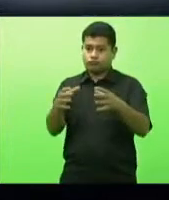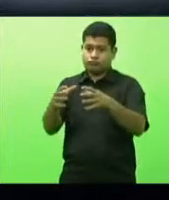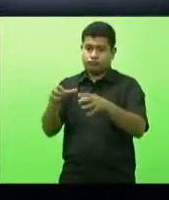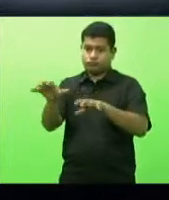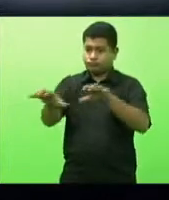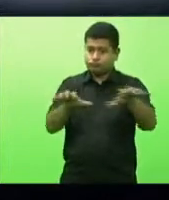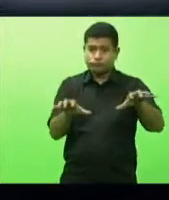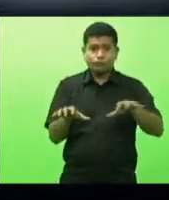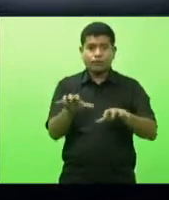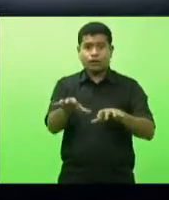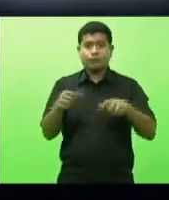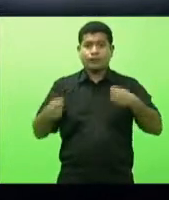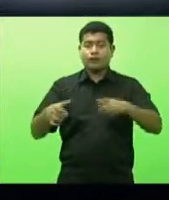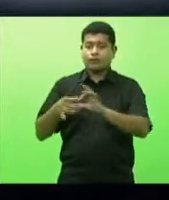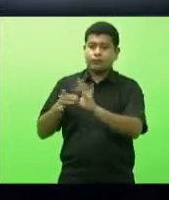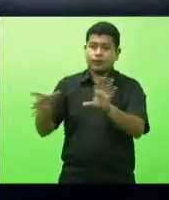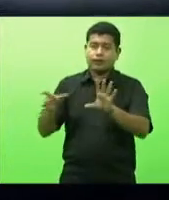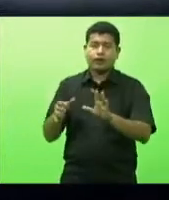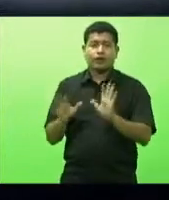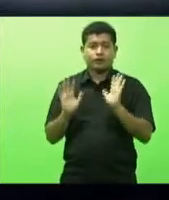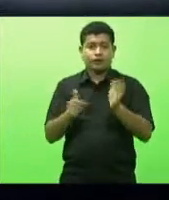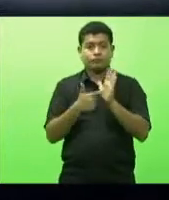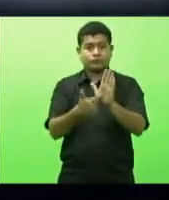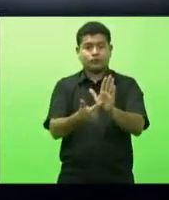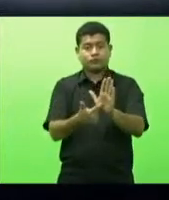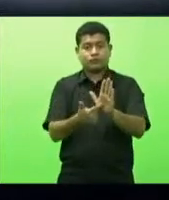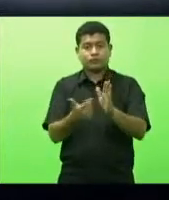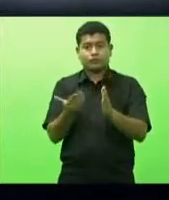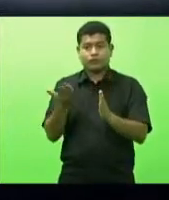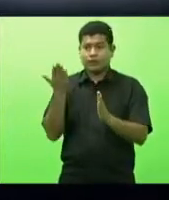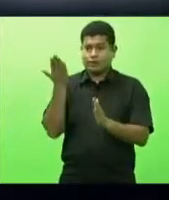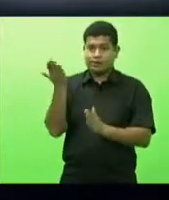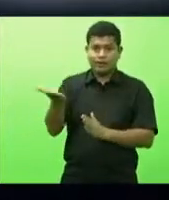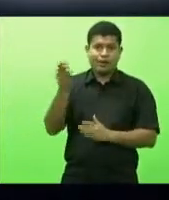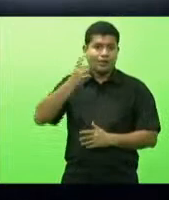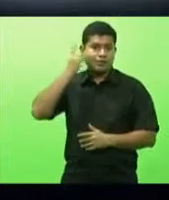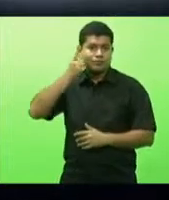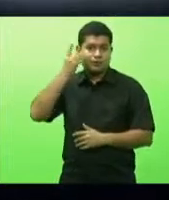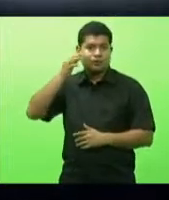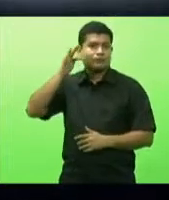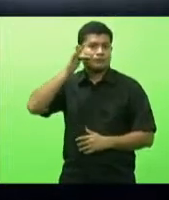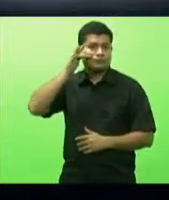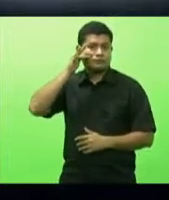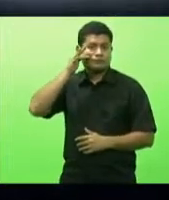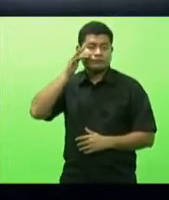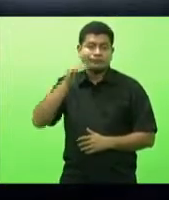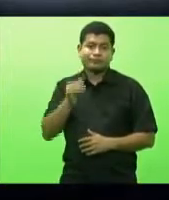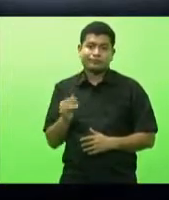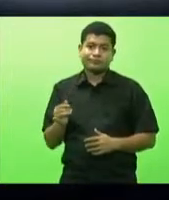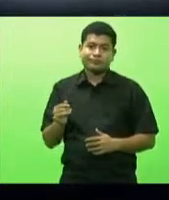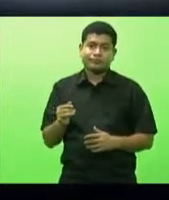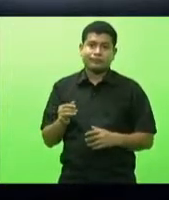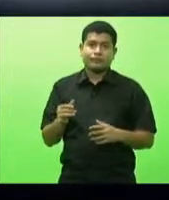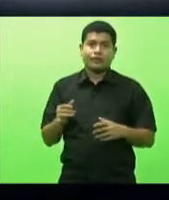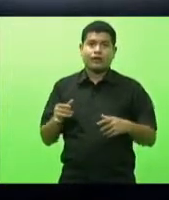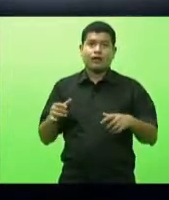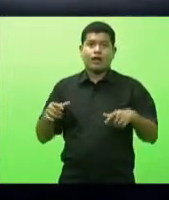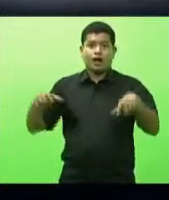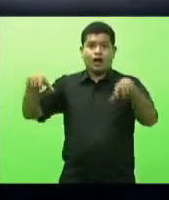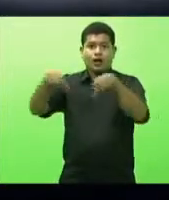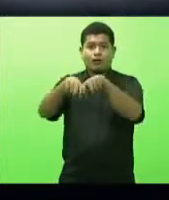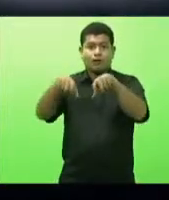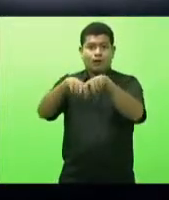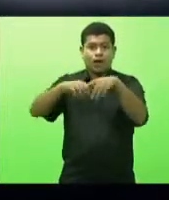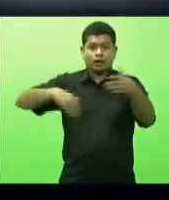sejam liberados como foi apresentado aqui pelo deputado Fernando sobre as quadras de futebol